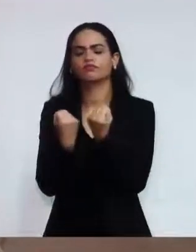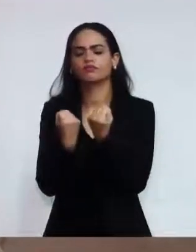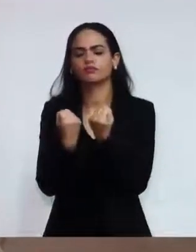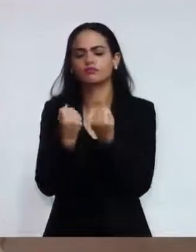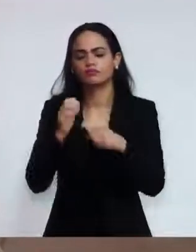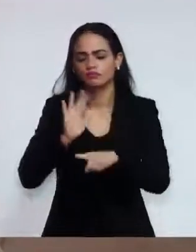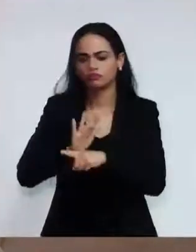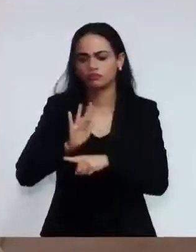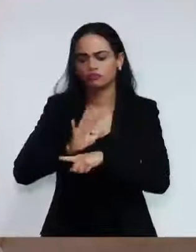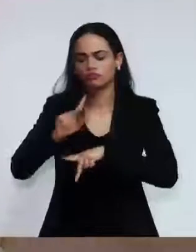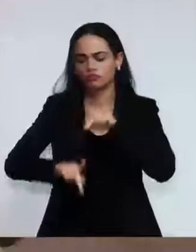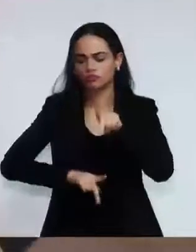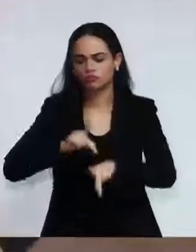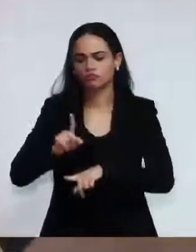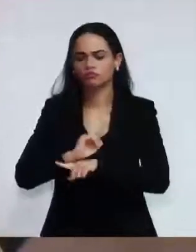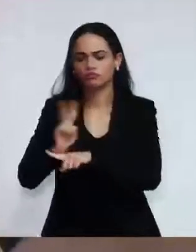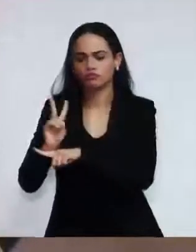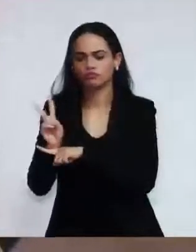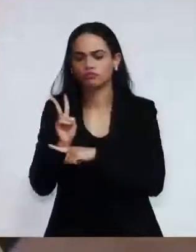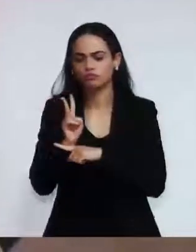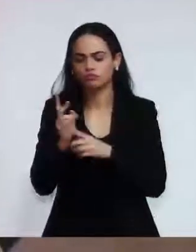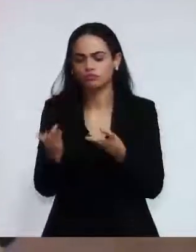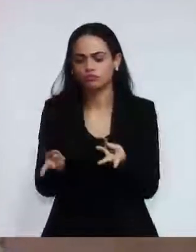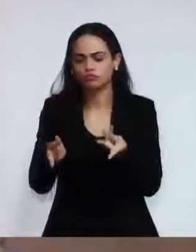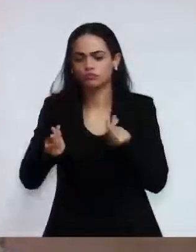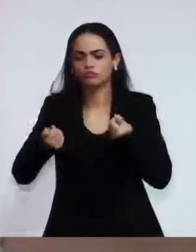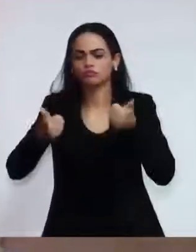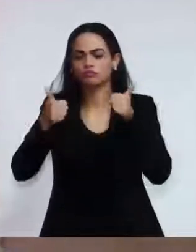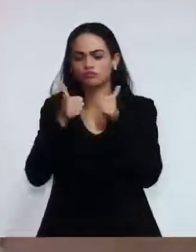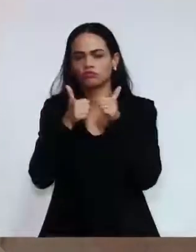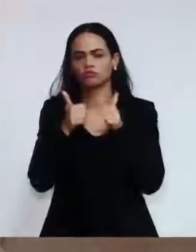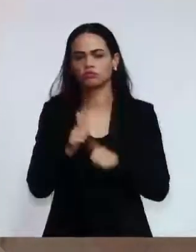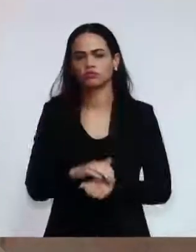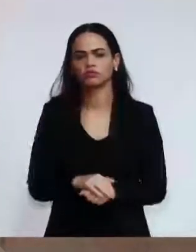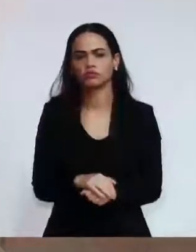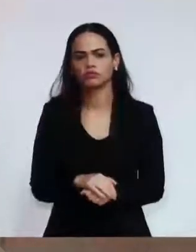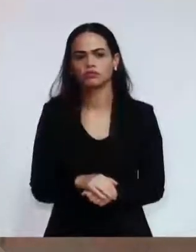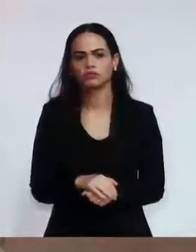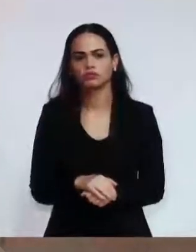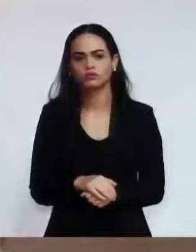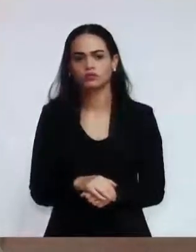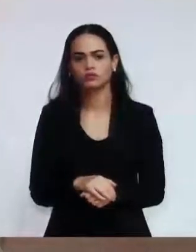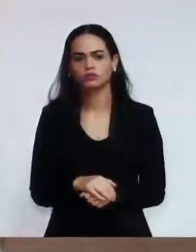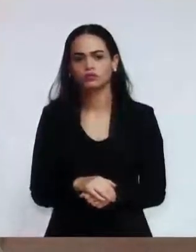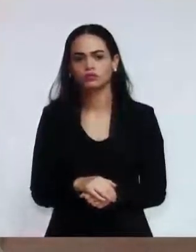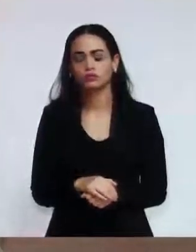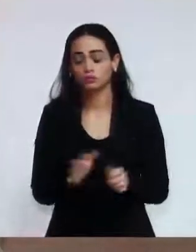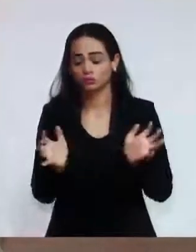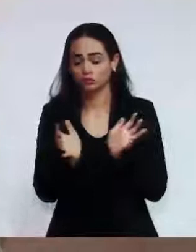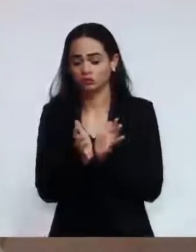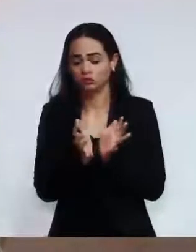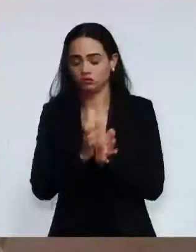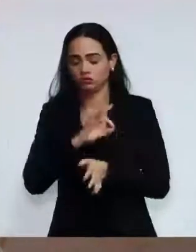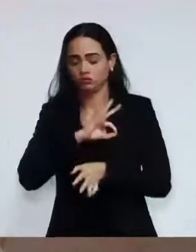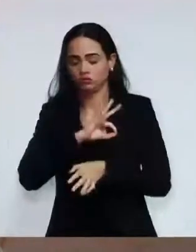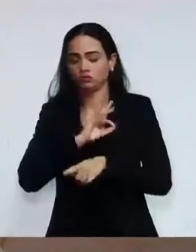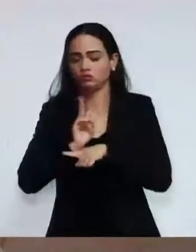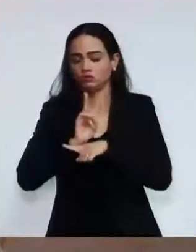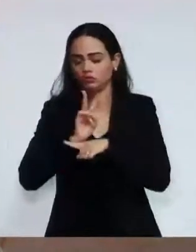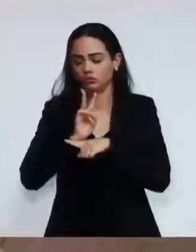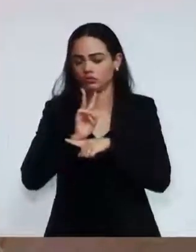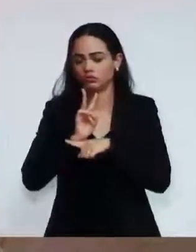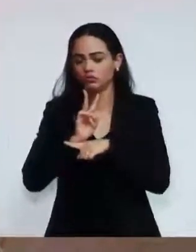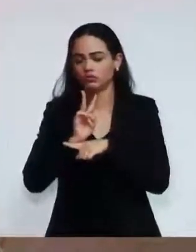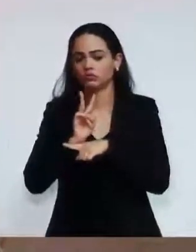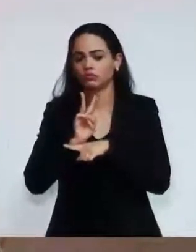cada um dos vereadores para fazer a nossa Guarda forte. A violência tem crescido muito